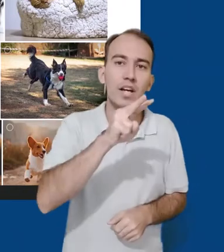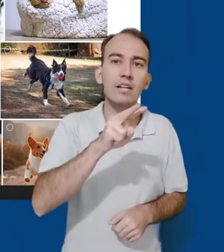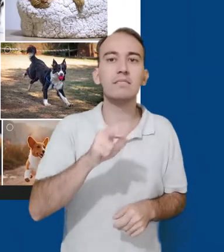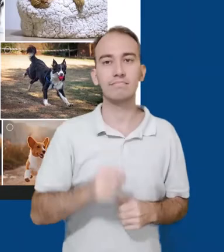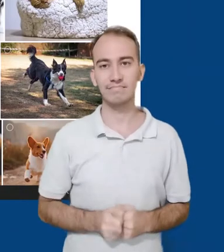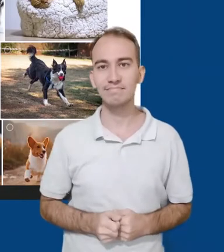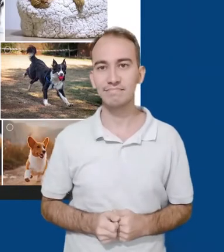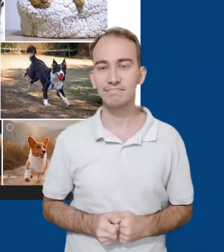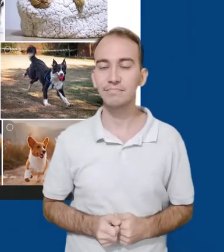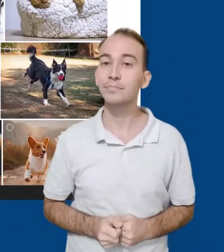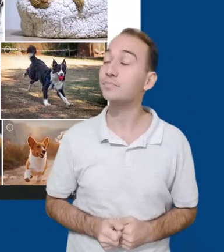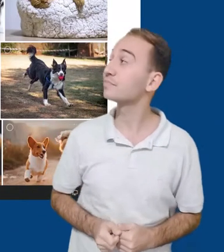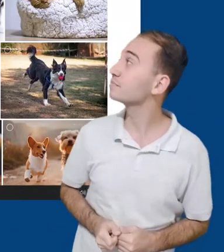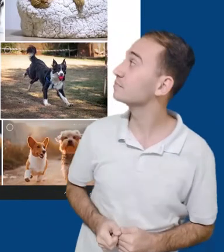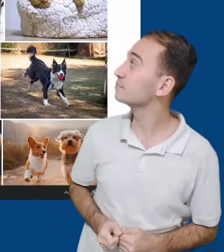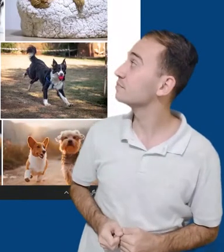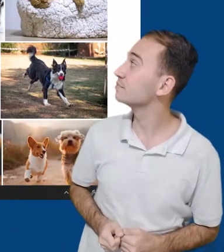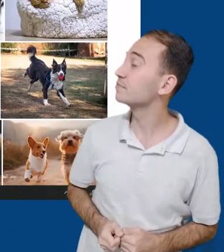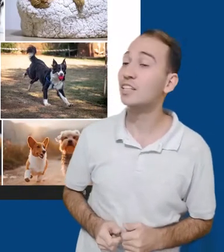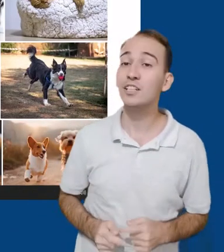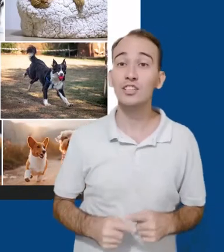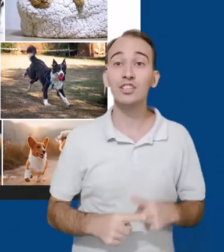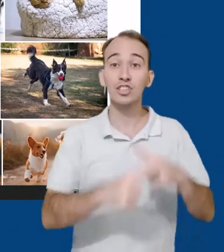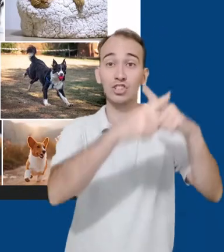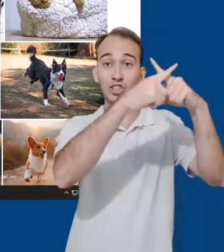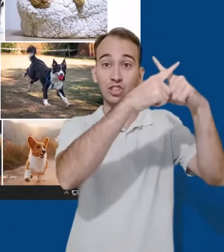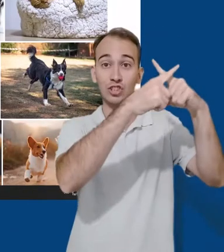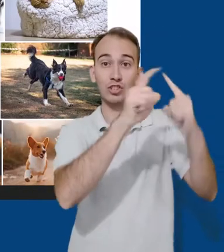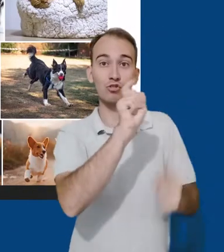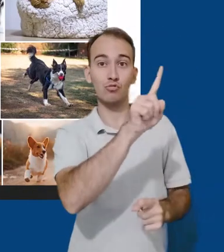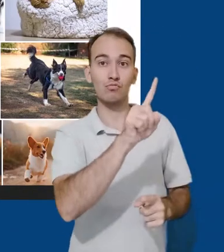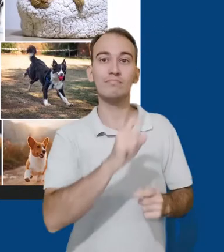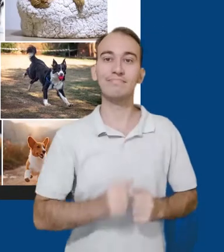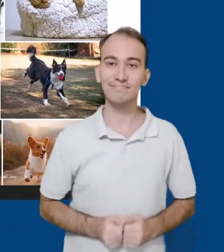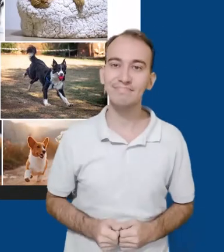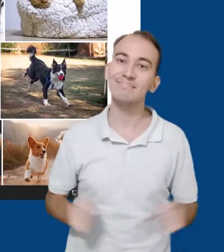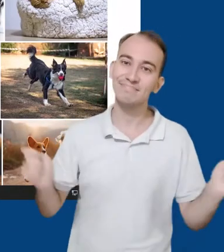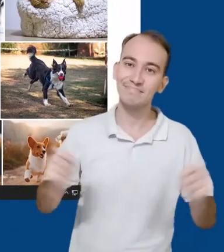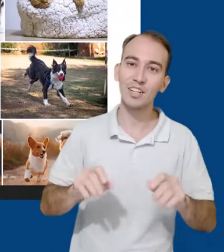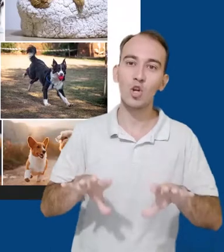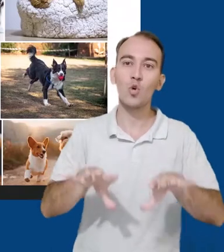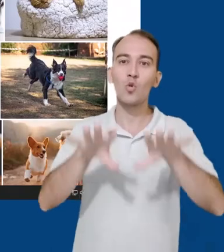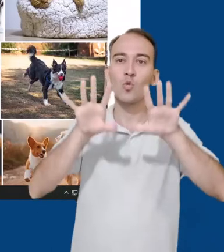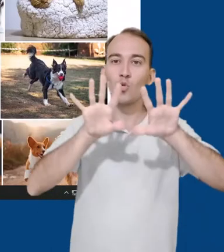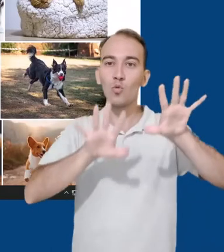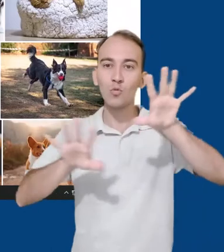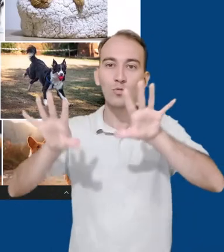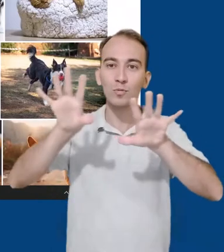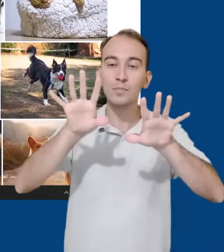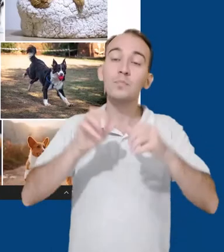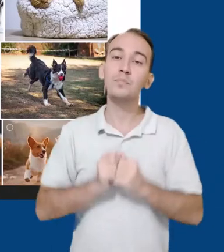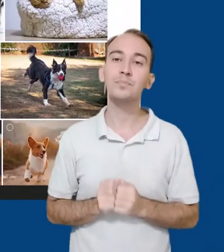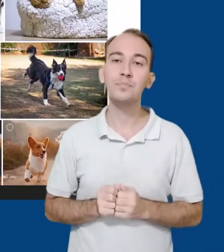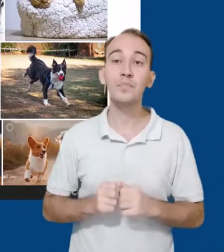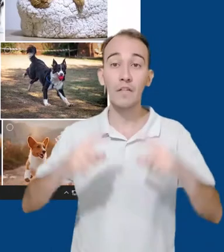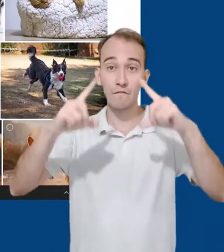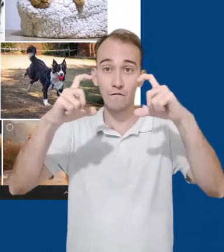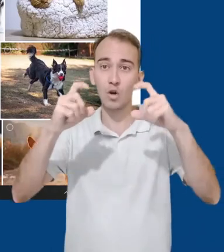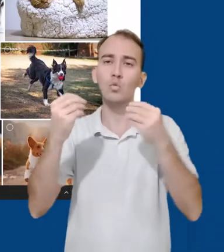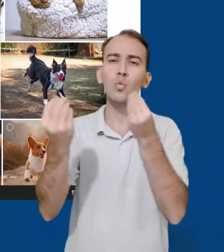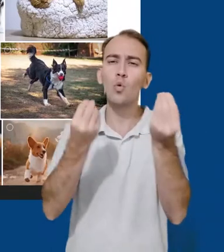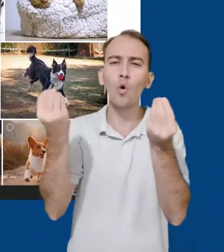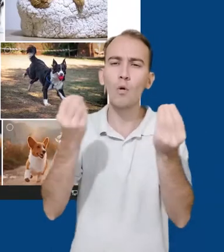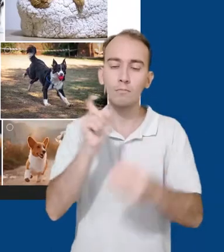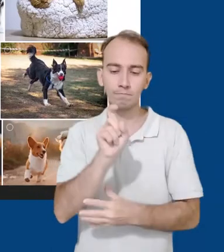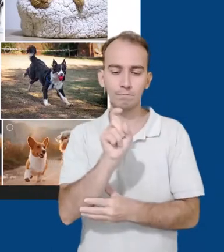seleção, clicamos no ícone X no canto superior esquerdo. Nós podemos abrir uma foto com um clique ou